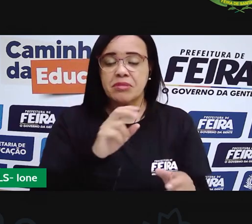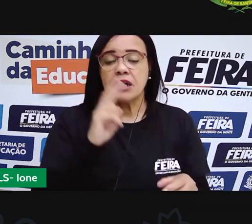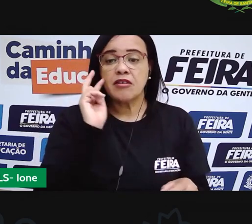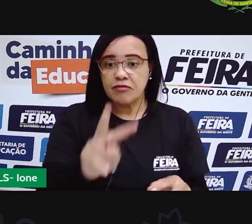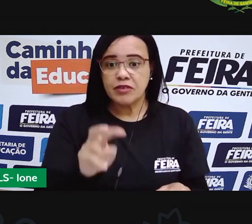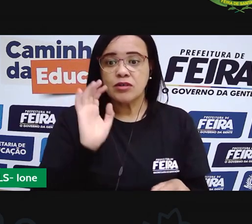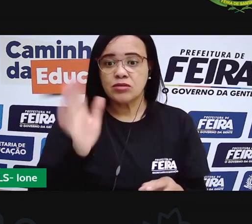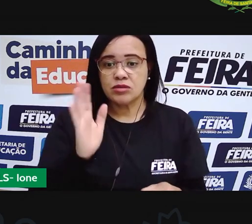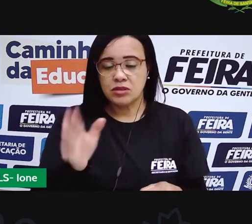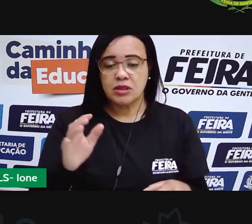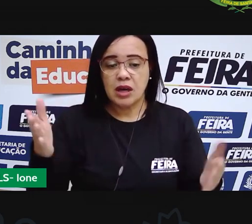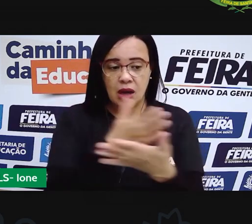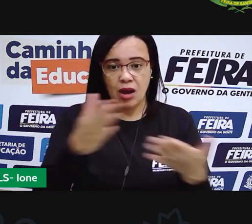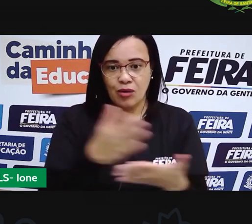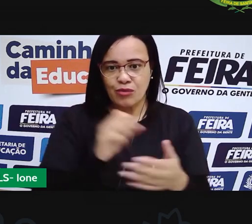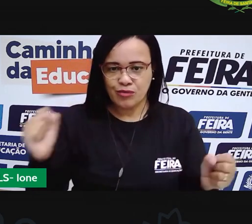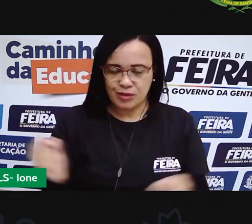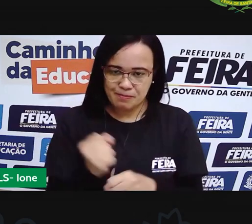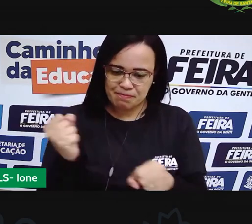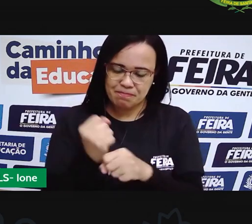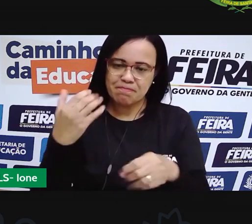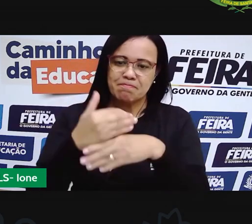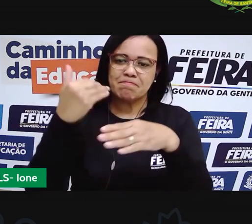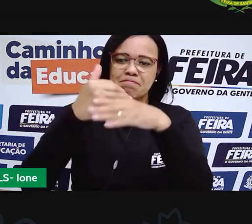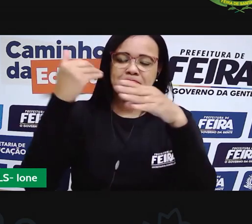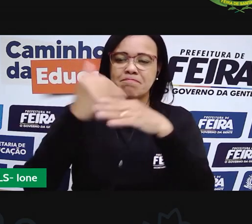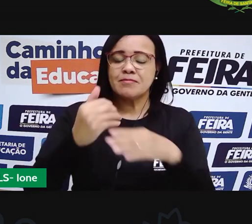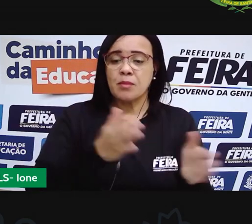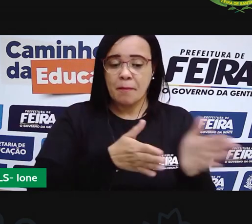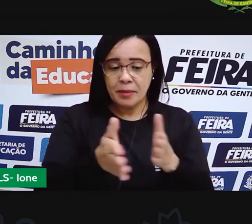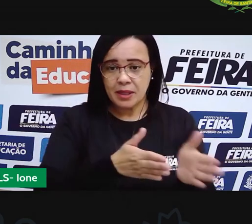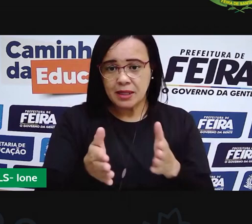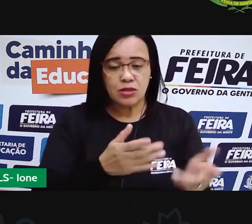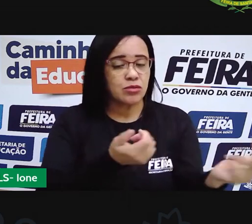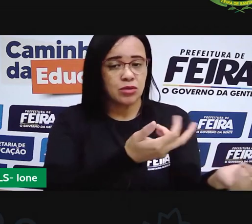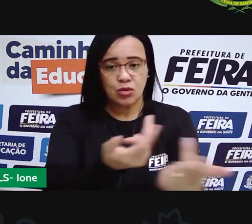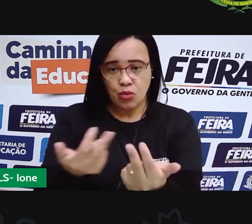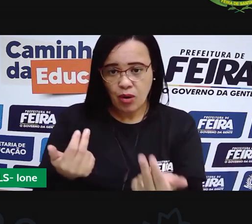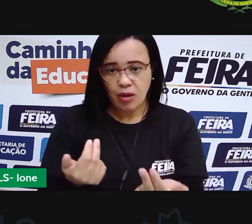histórico, lá na década, no século